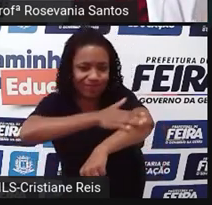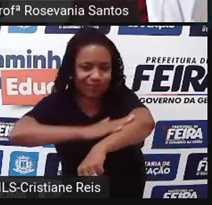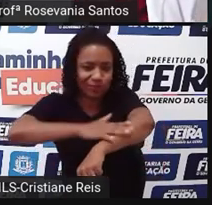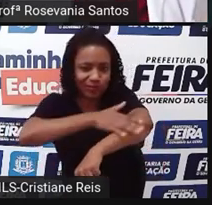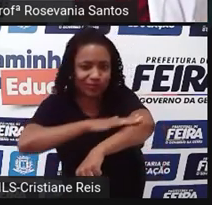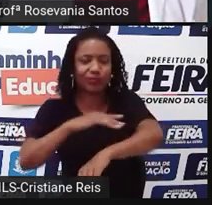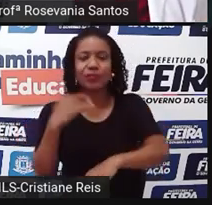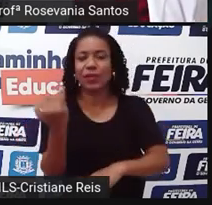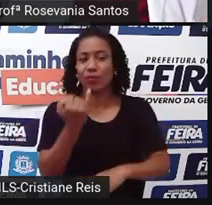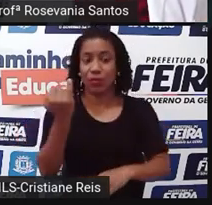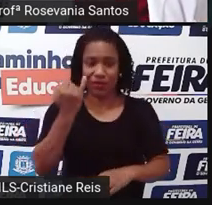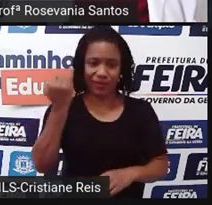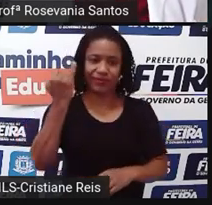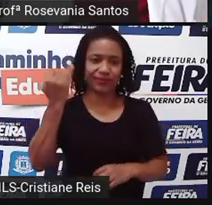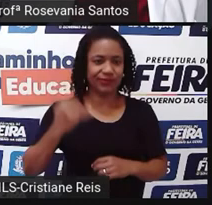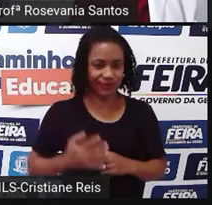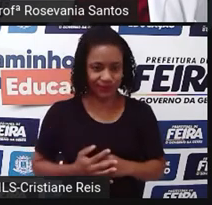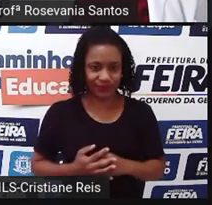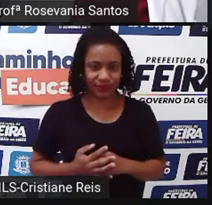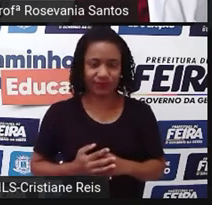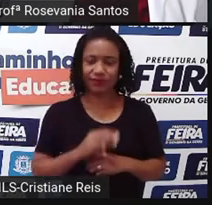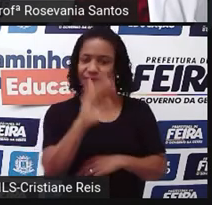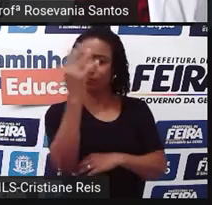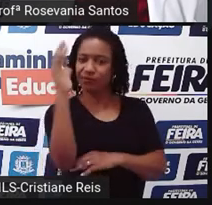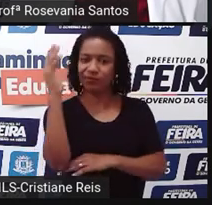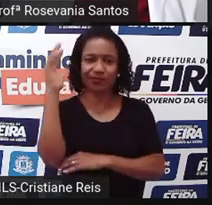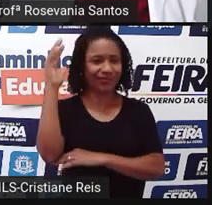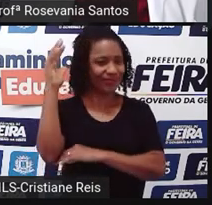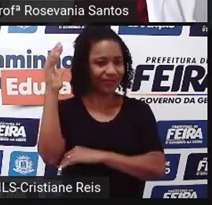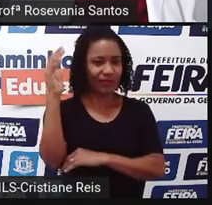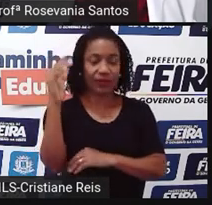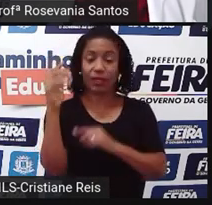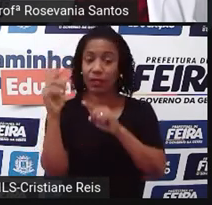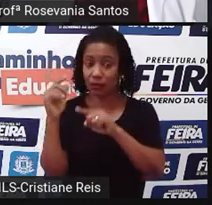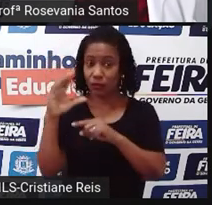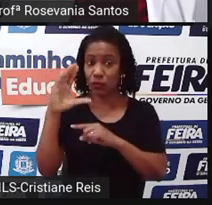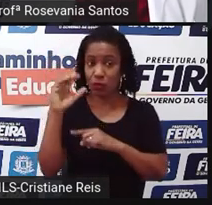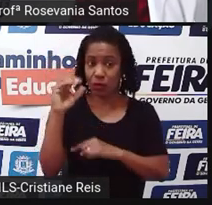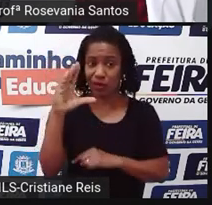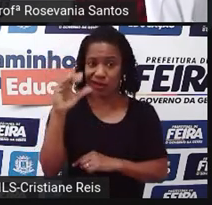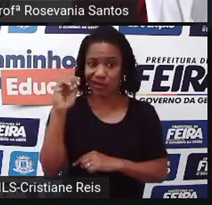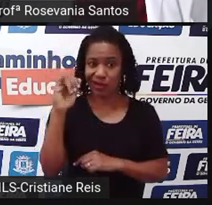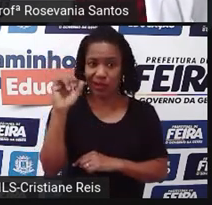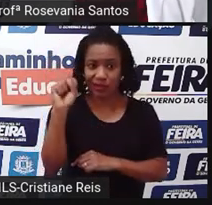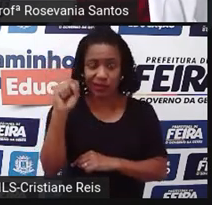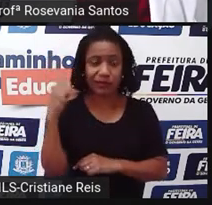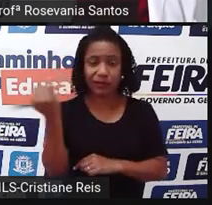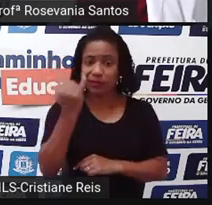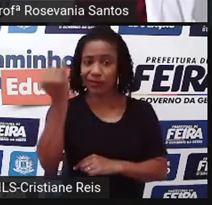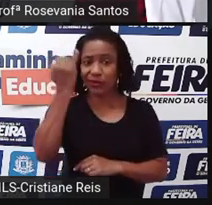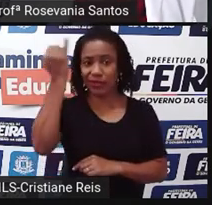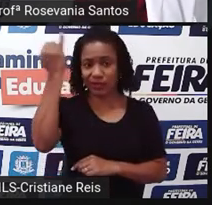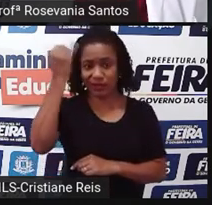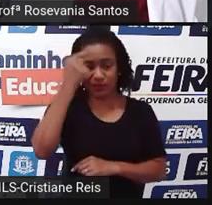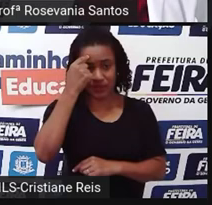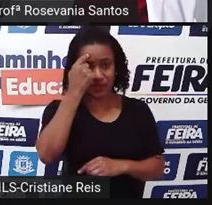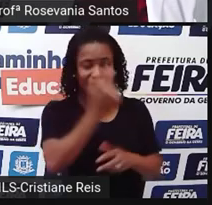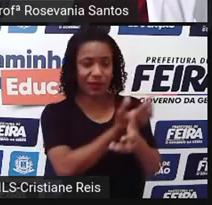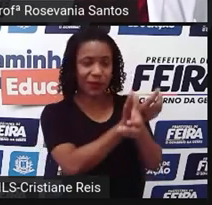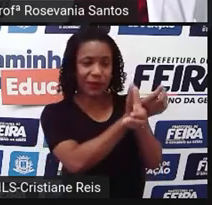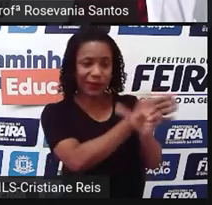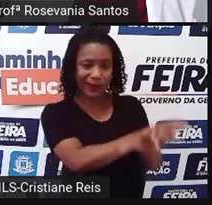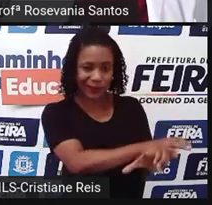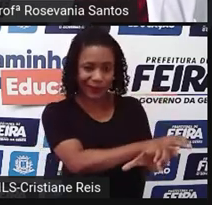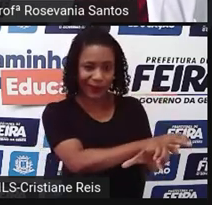mata bem... bem importante e também chama atenção para a gente que não é só o Caatinga, como eu falei para vocês, né. Nós temos